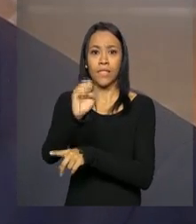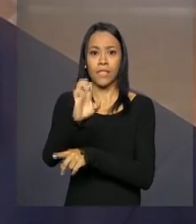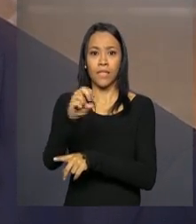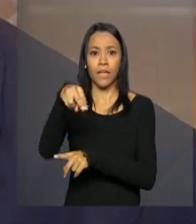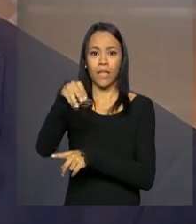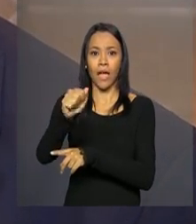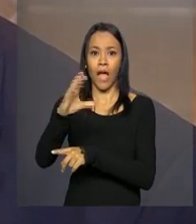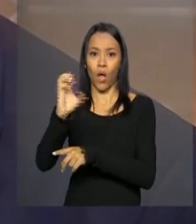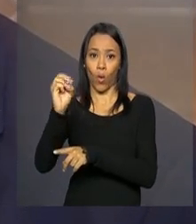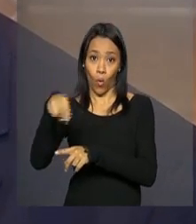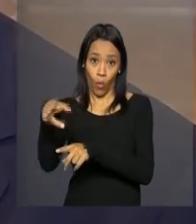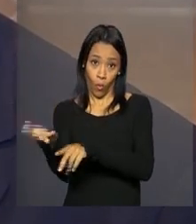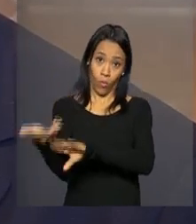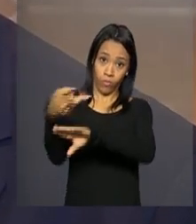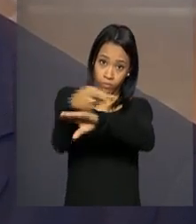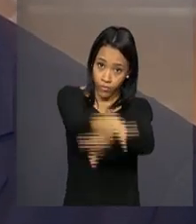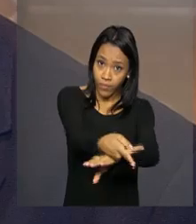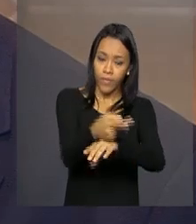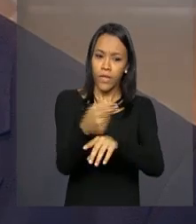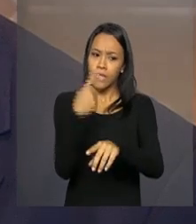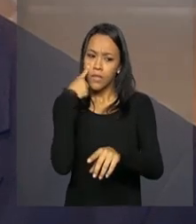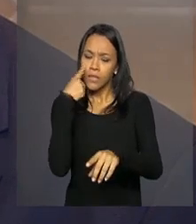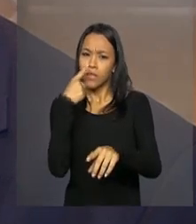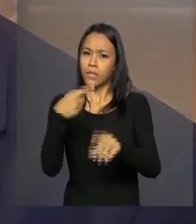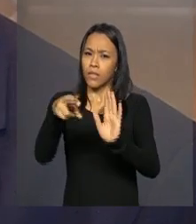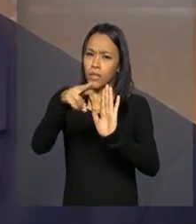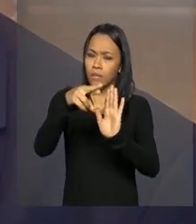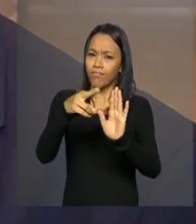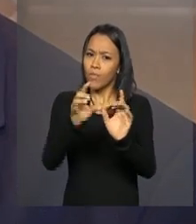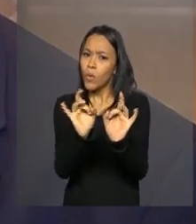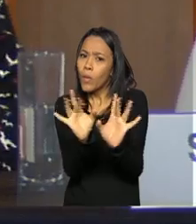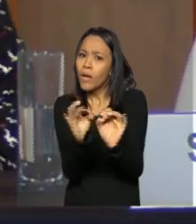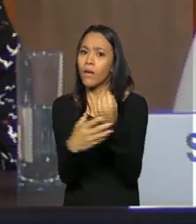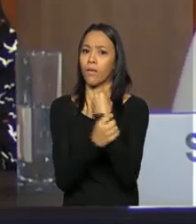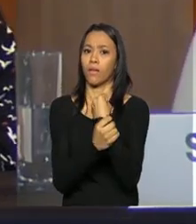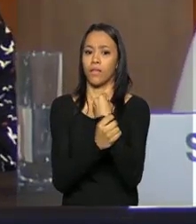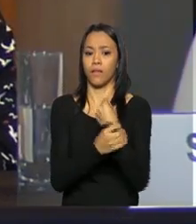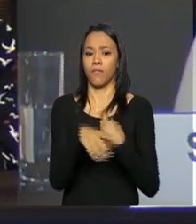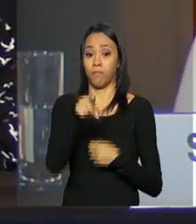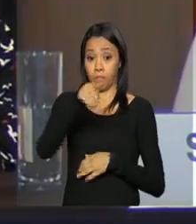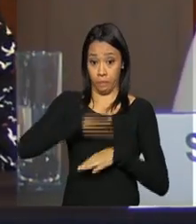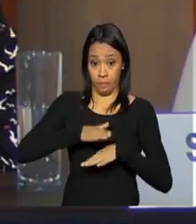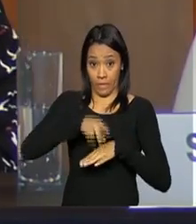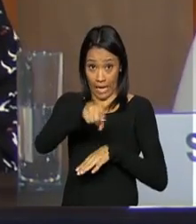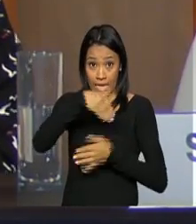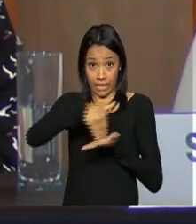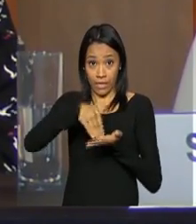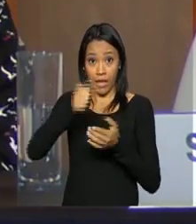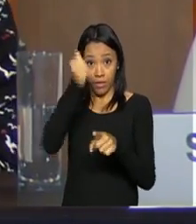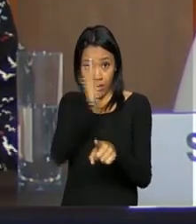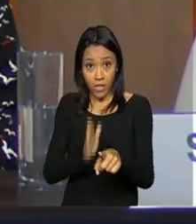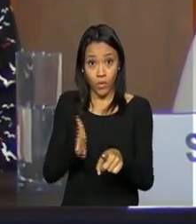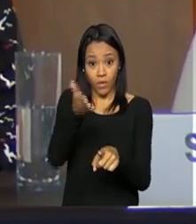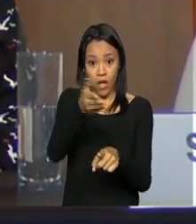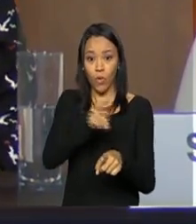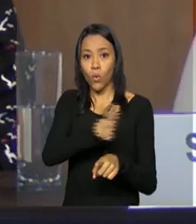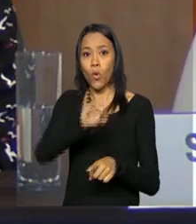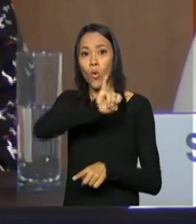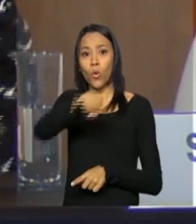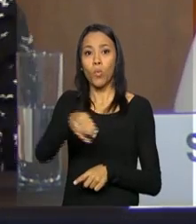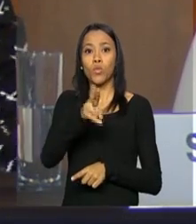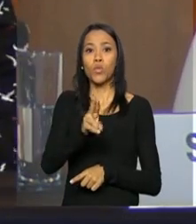produto de melhor qualidade, mas bem definido para o consumidor brasileiro. A Secretaria Nacional do Consumidor, Juliana Pereira,